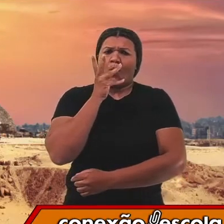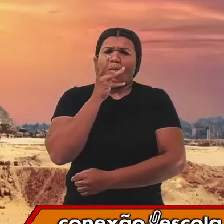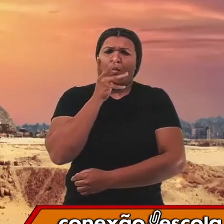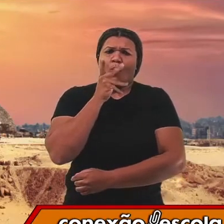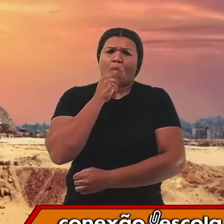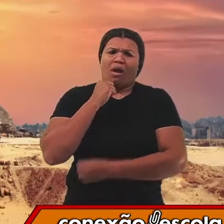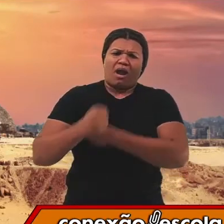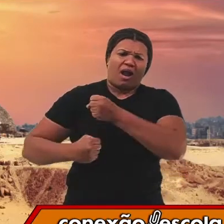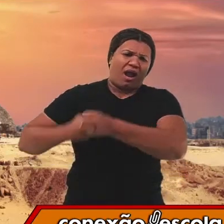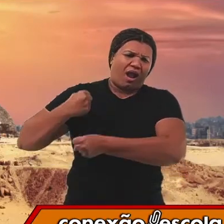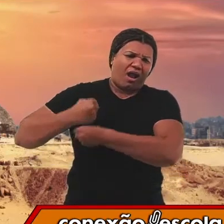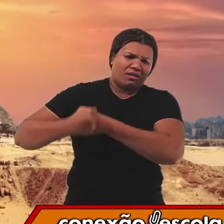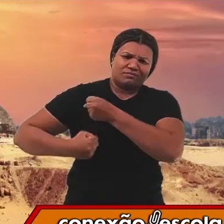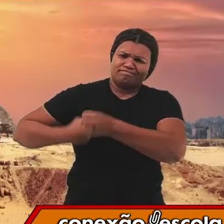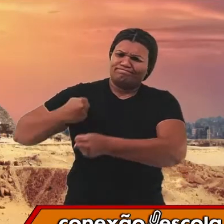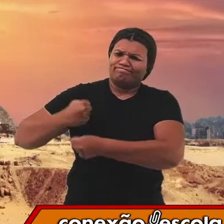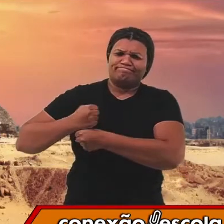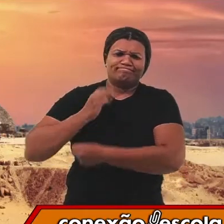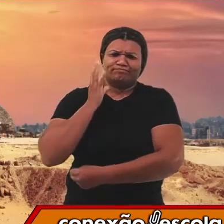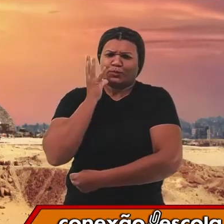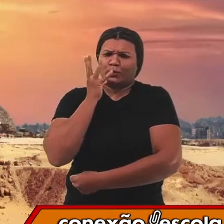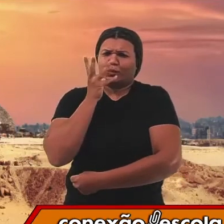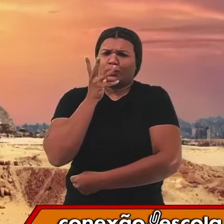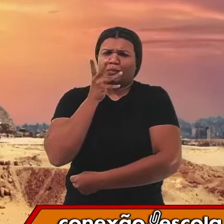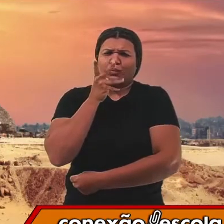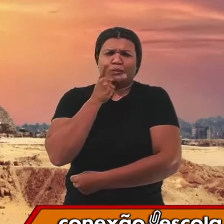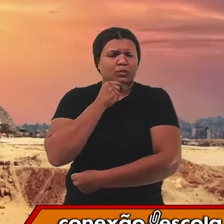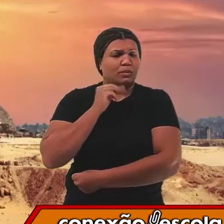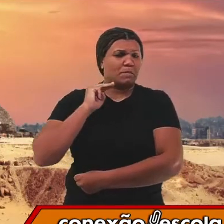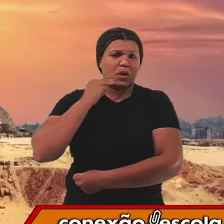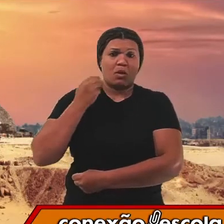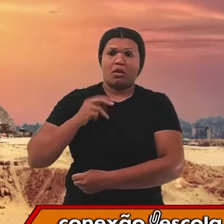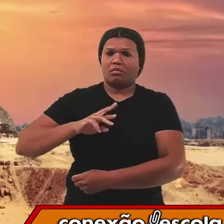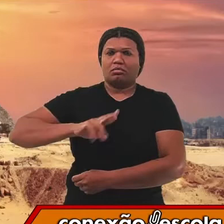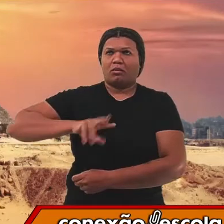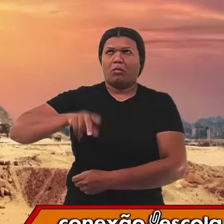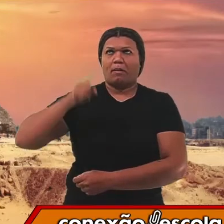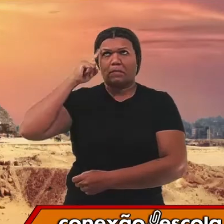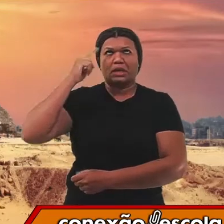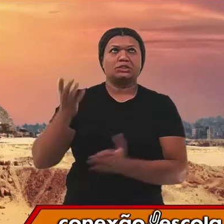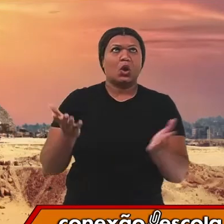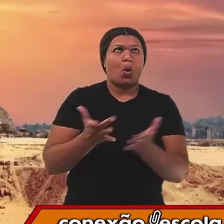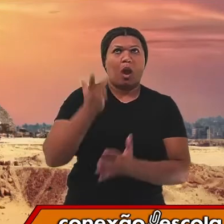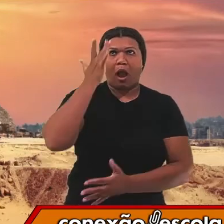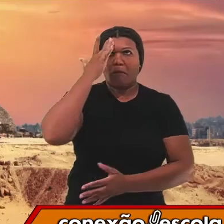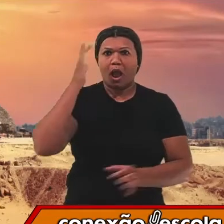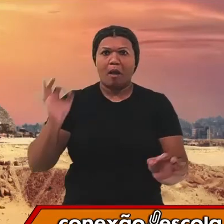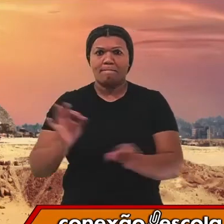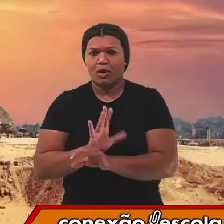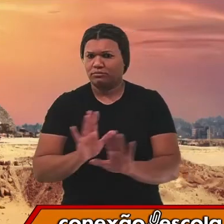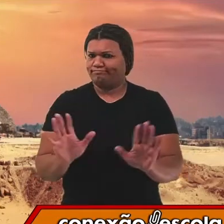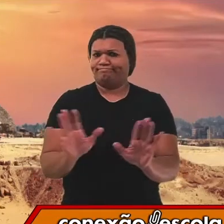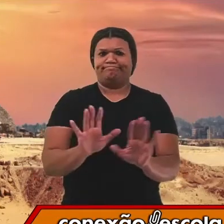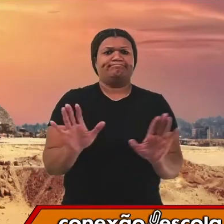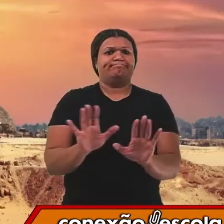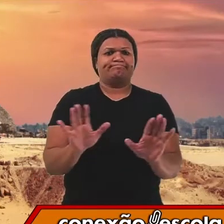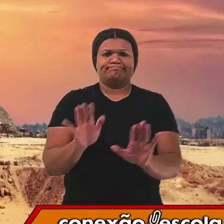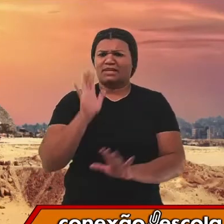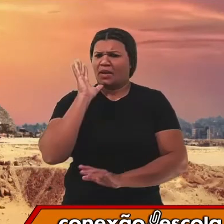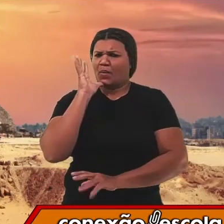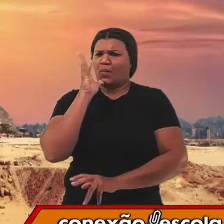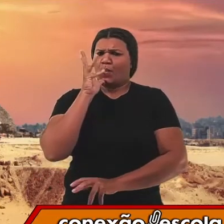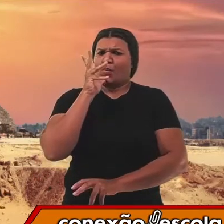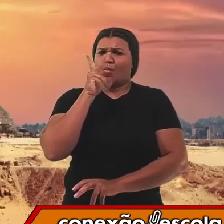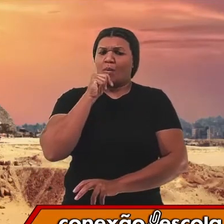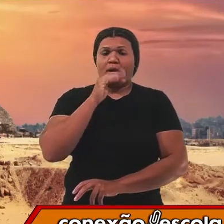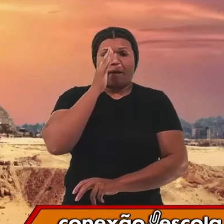milhões e milhões de anos no nosso planeta. Ela não acontece do dia para a noite. Evolução dos seres vivos, animais ou plantas em